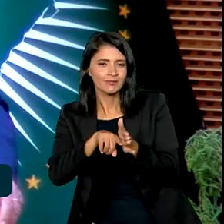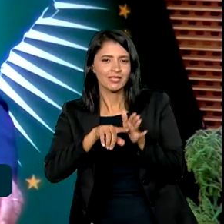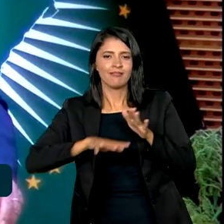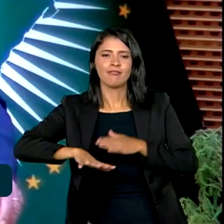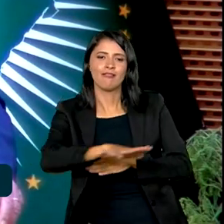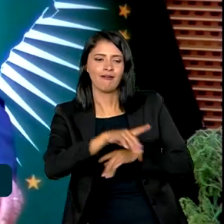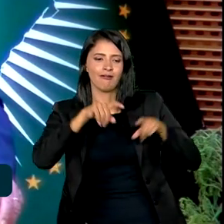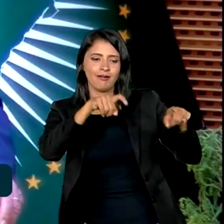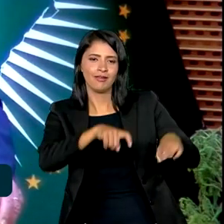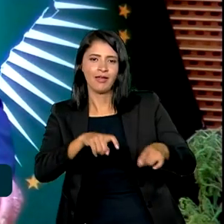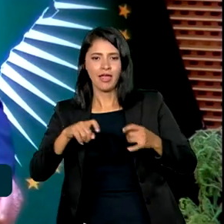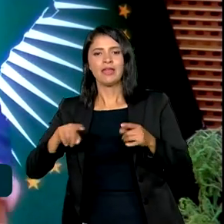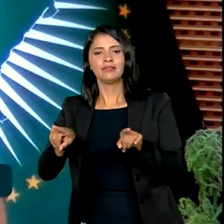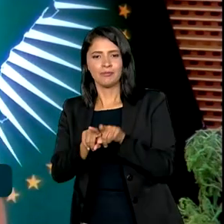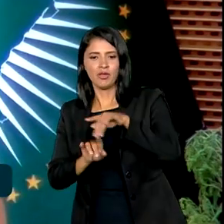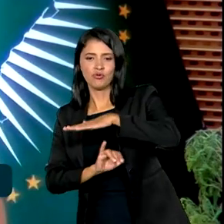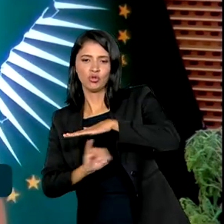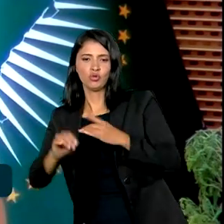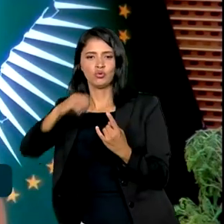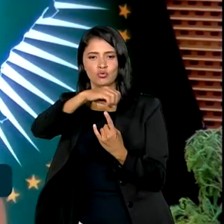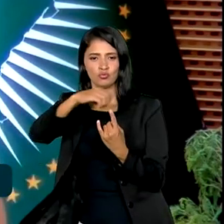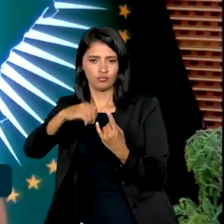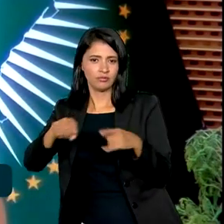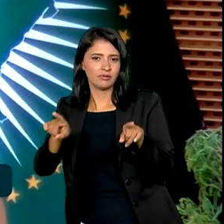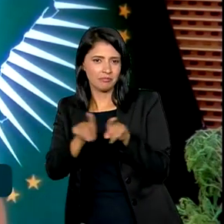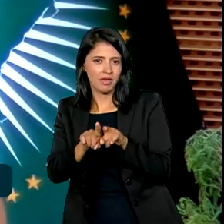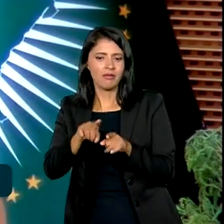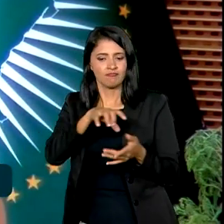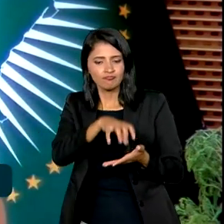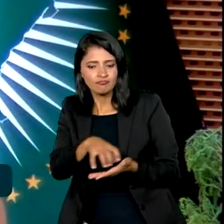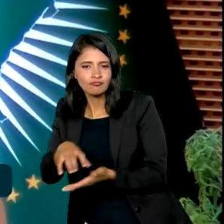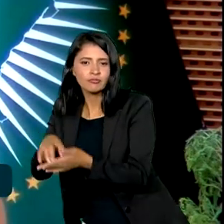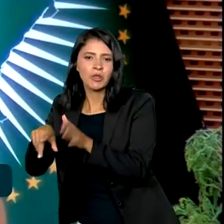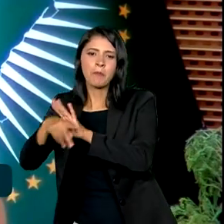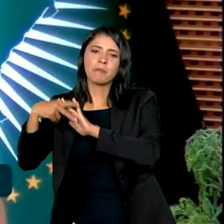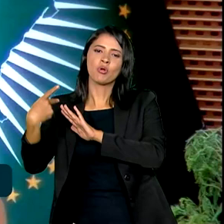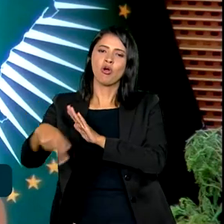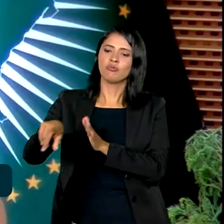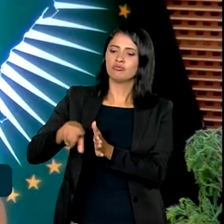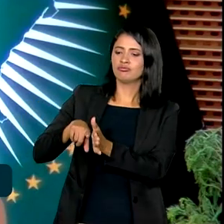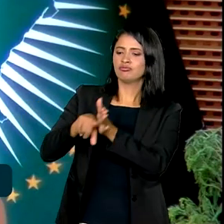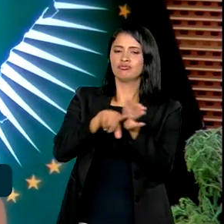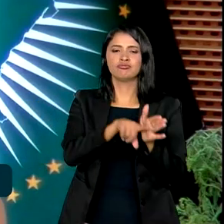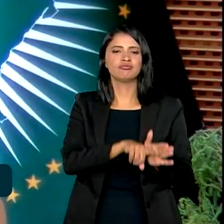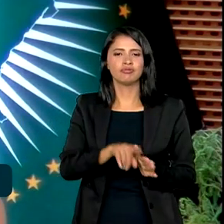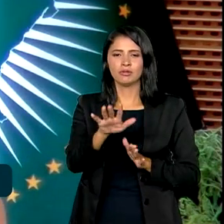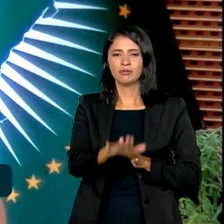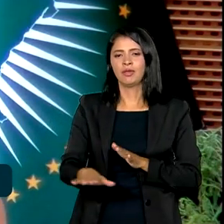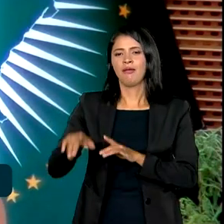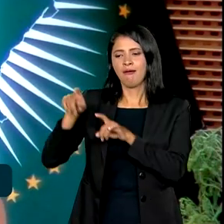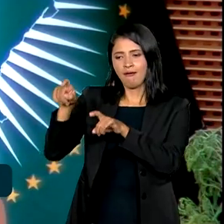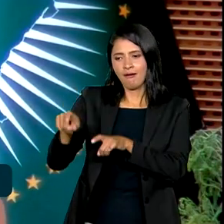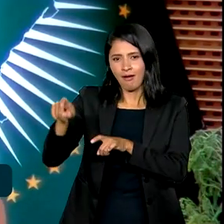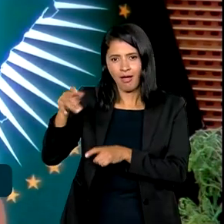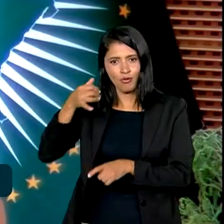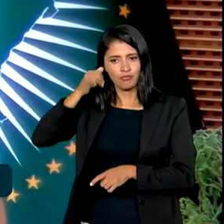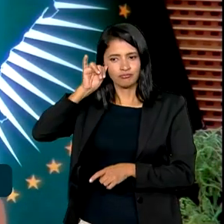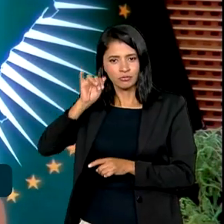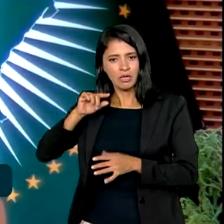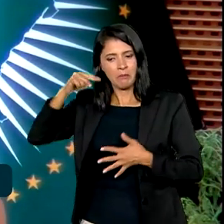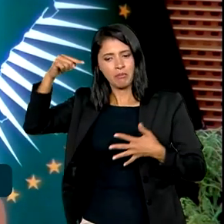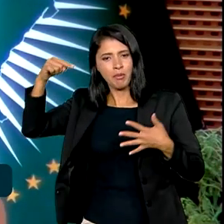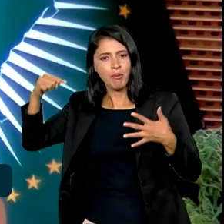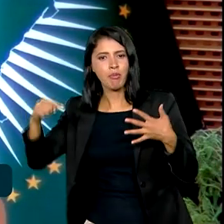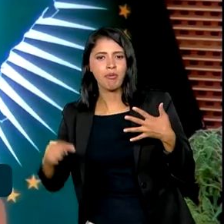nosso grande Instituto Fiocruz, nossos órgãos de pesquisa e desenvolvimento em agropecuária. Tudo isso